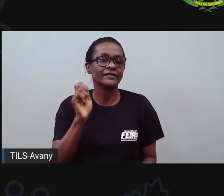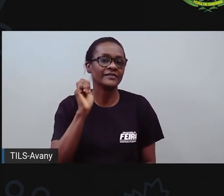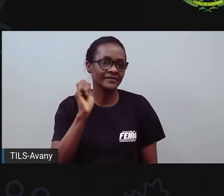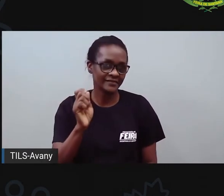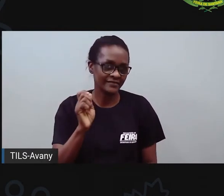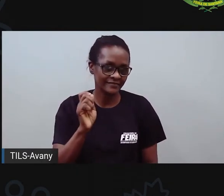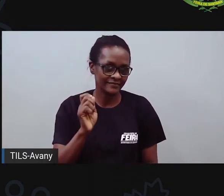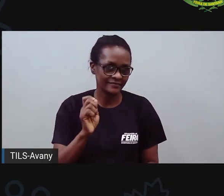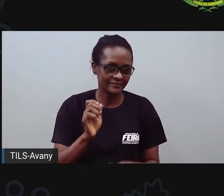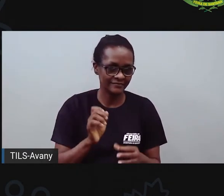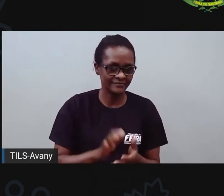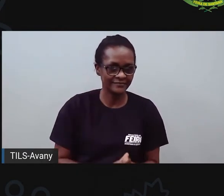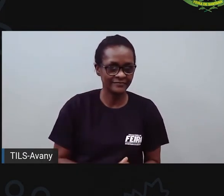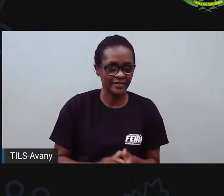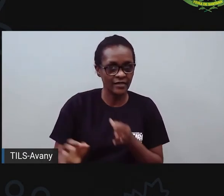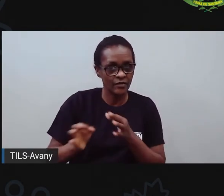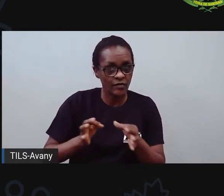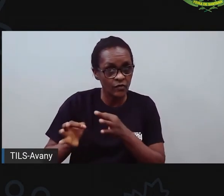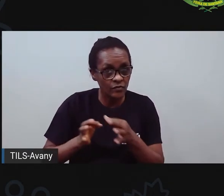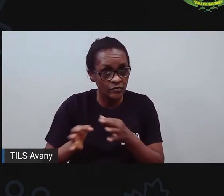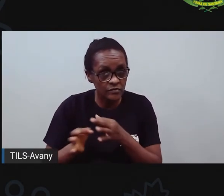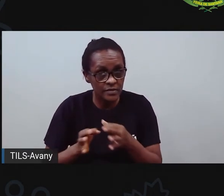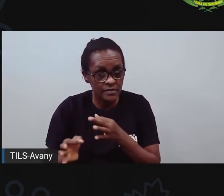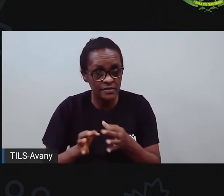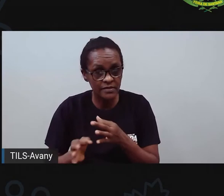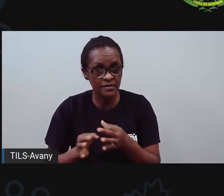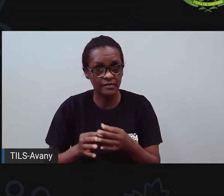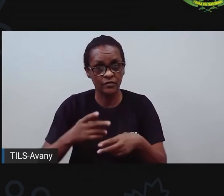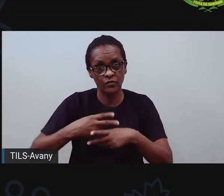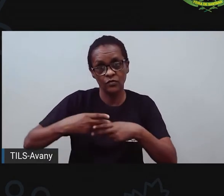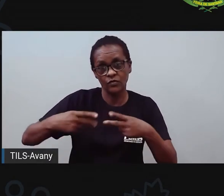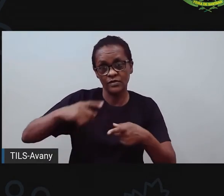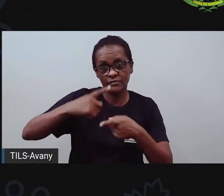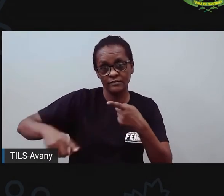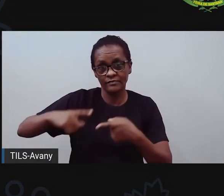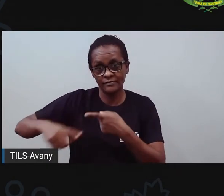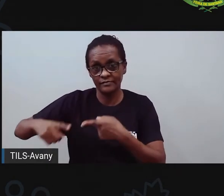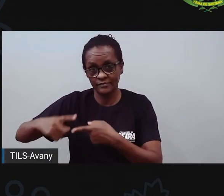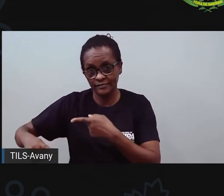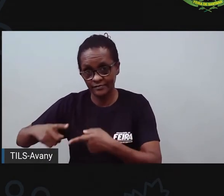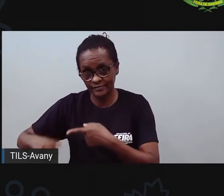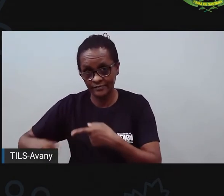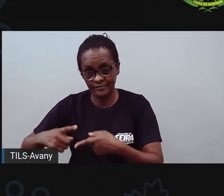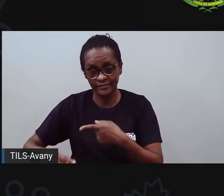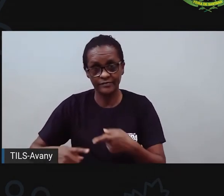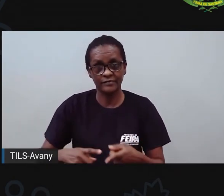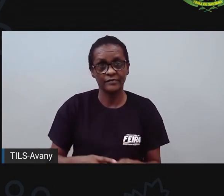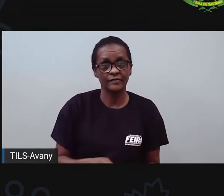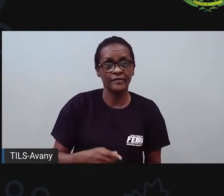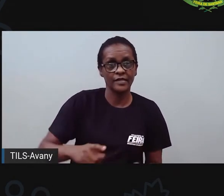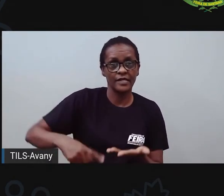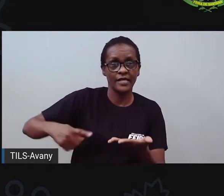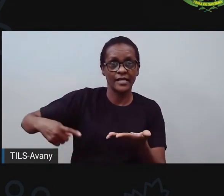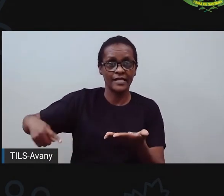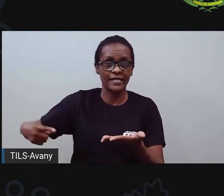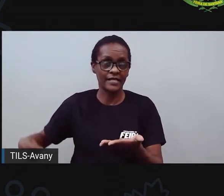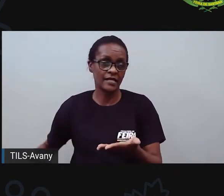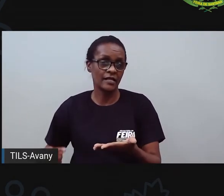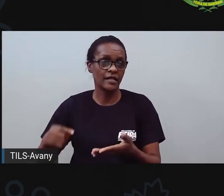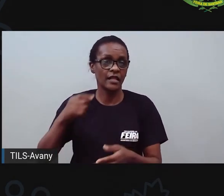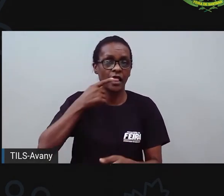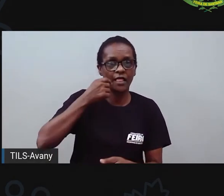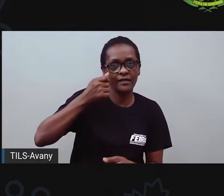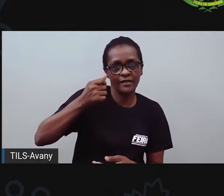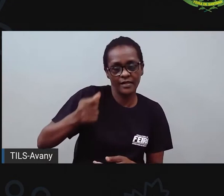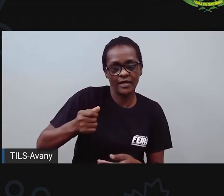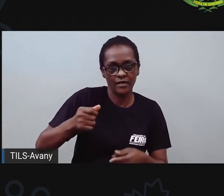arrumou o material de vocês, garrafinhas de água, caderno, lápis, olha a postura, local confortável, porque